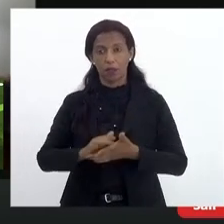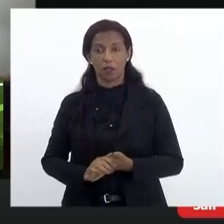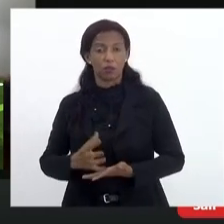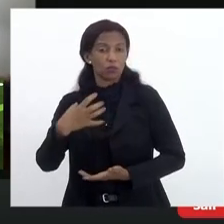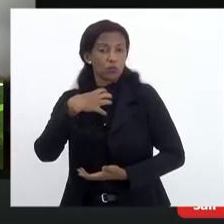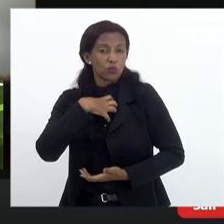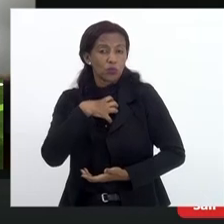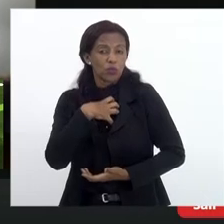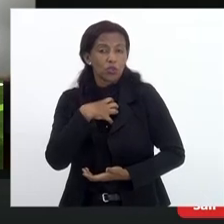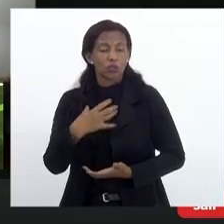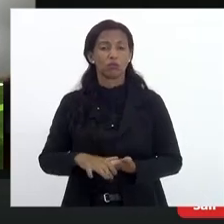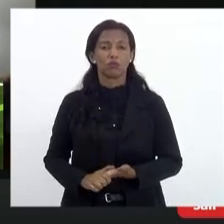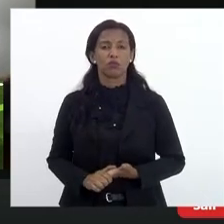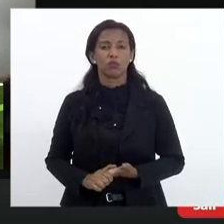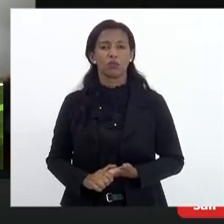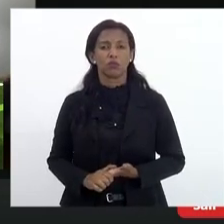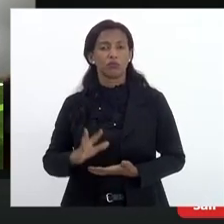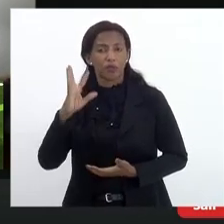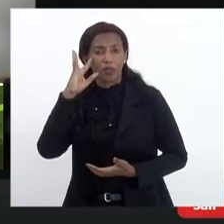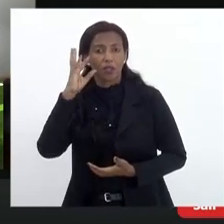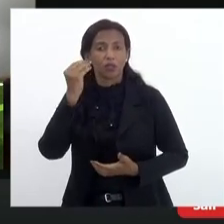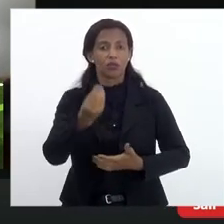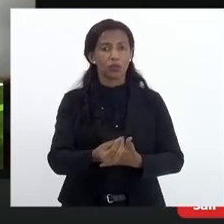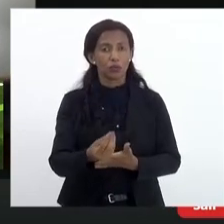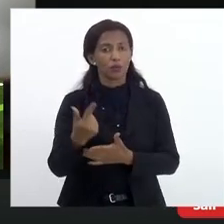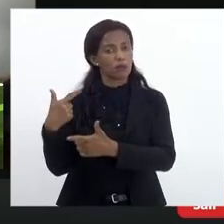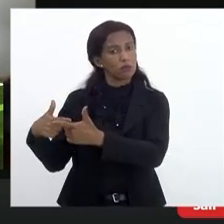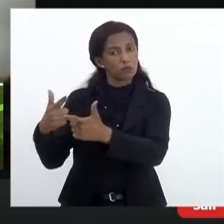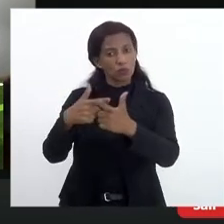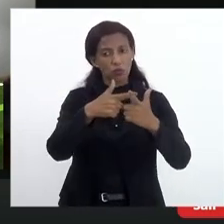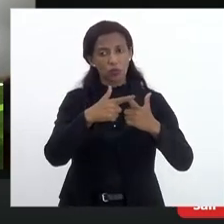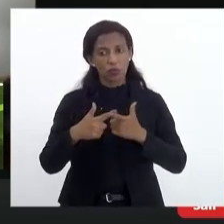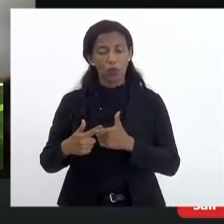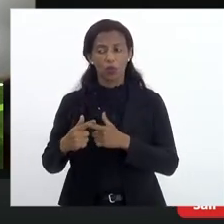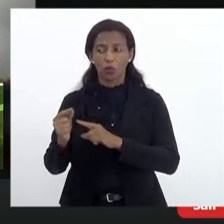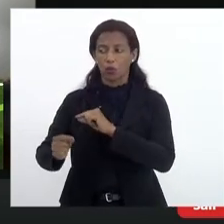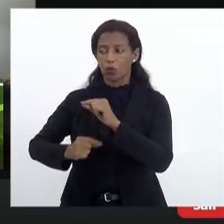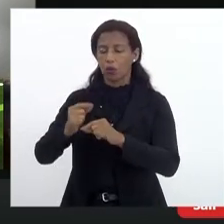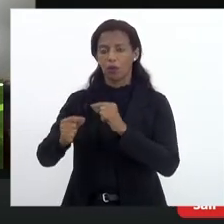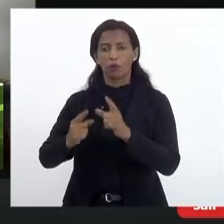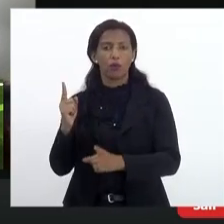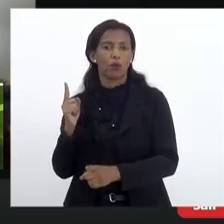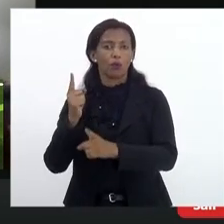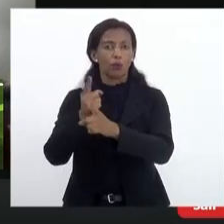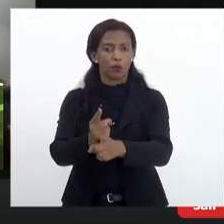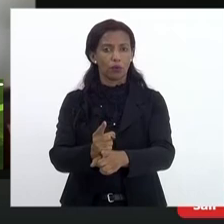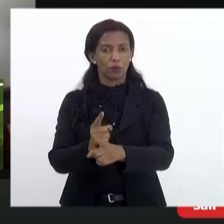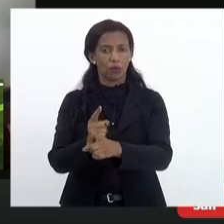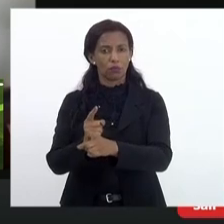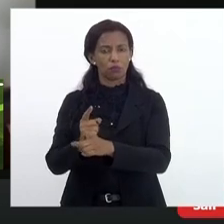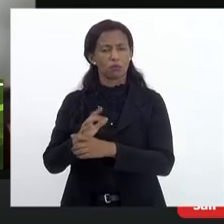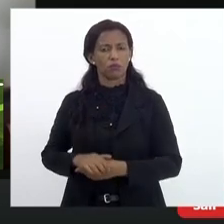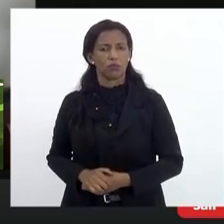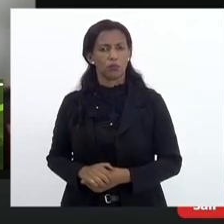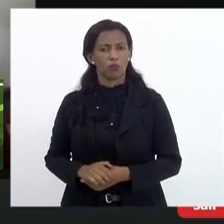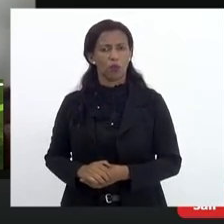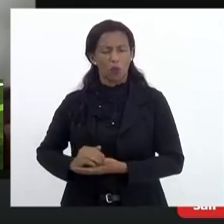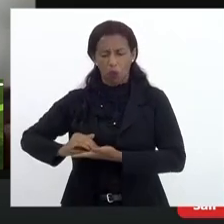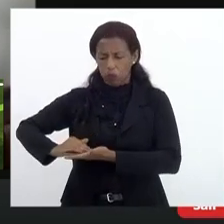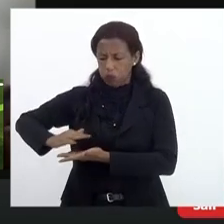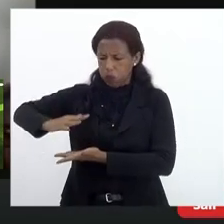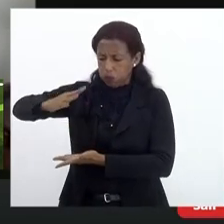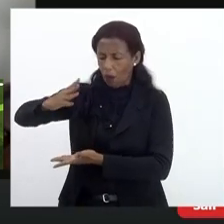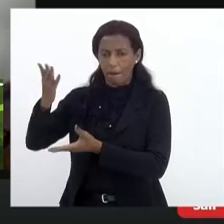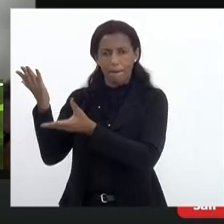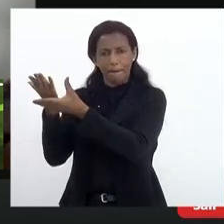sentido de otimizar e resolver estes problemas, aquilo que foi encontrado, o acúmulo realmente de processos,